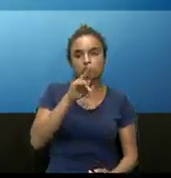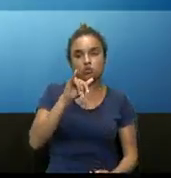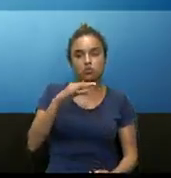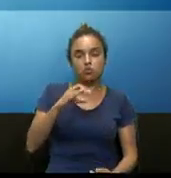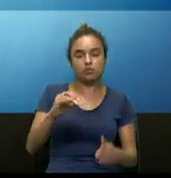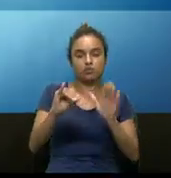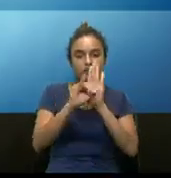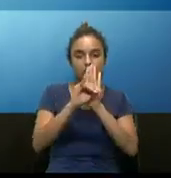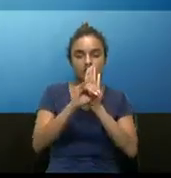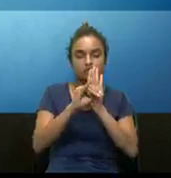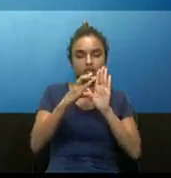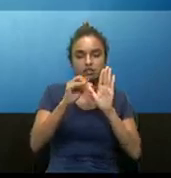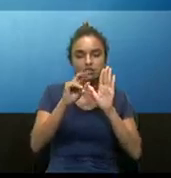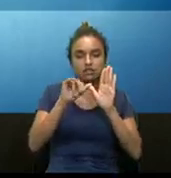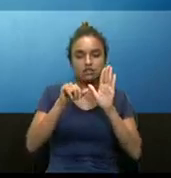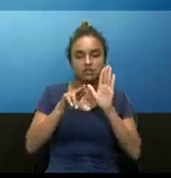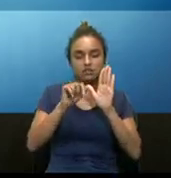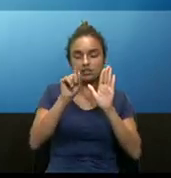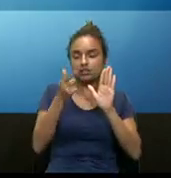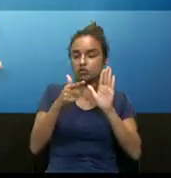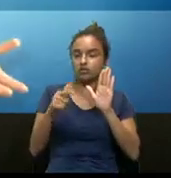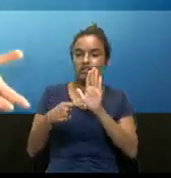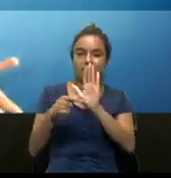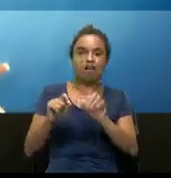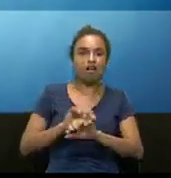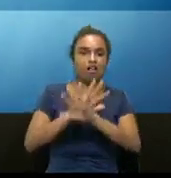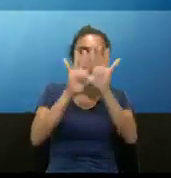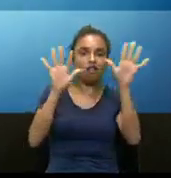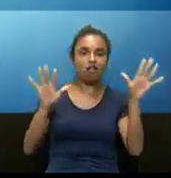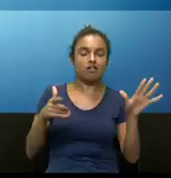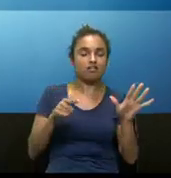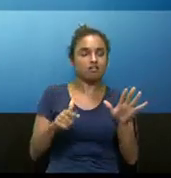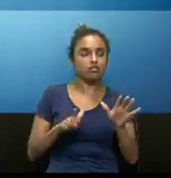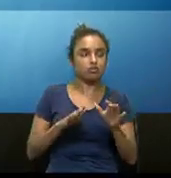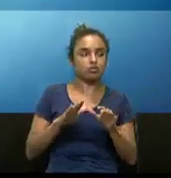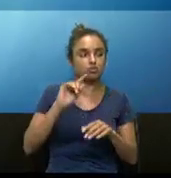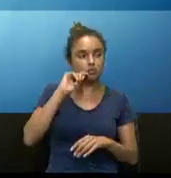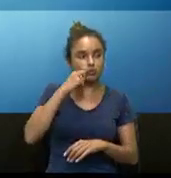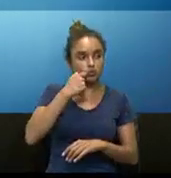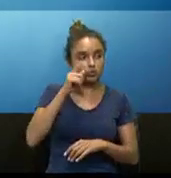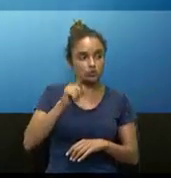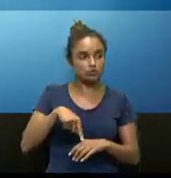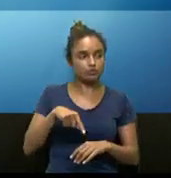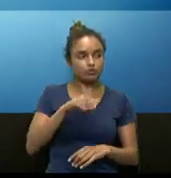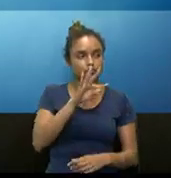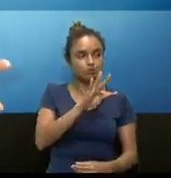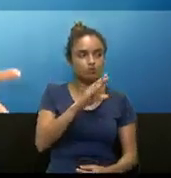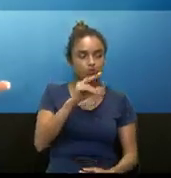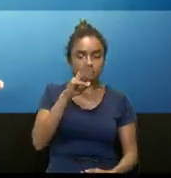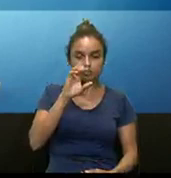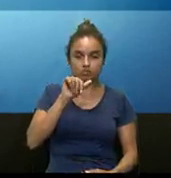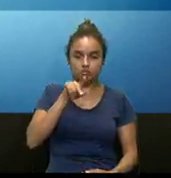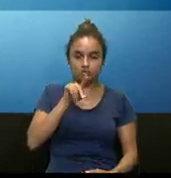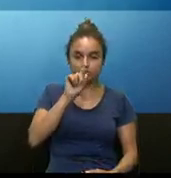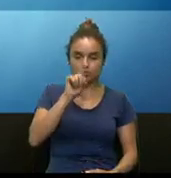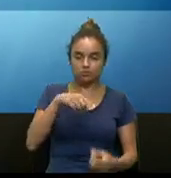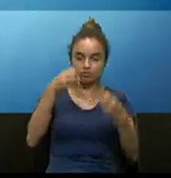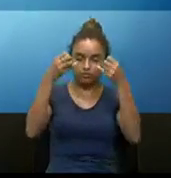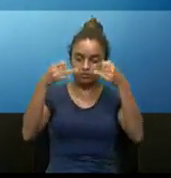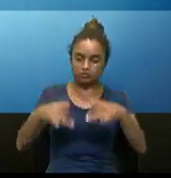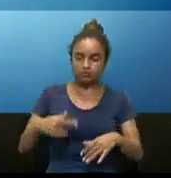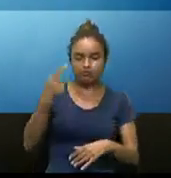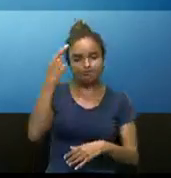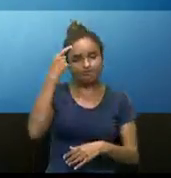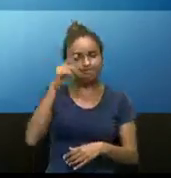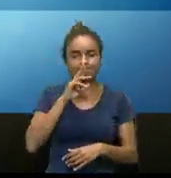dono da carteira é mantida em segredo. E essa foi mais uma edição do Tecmundo Explica. A gente espera ter sanado as